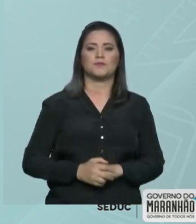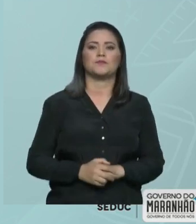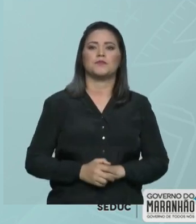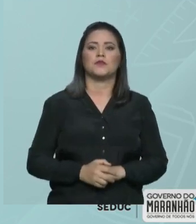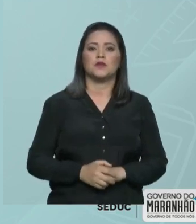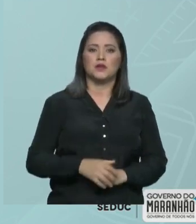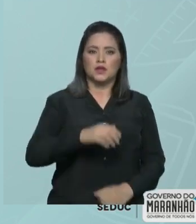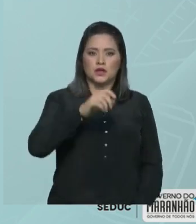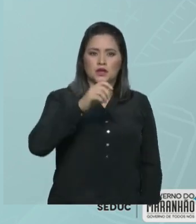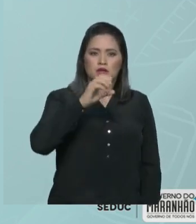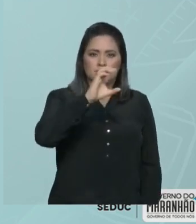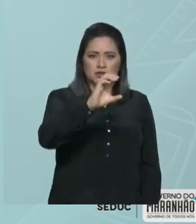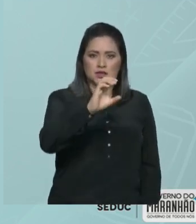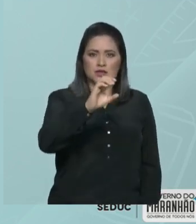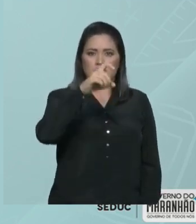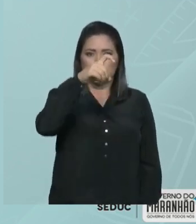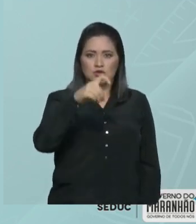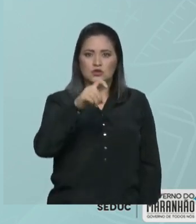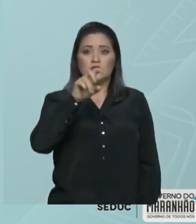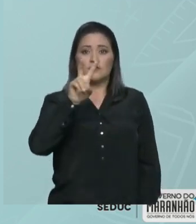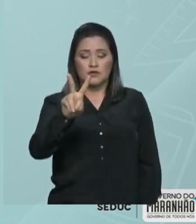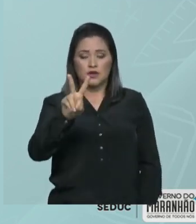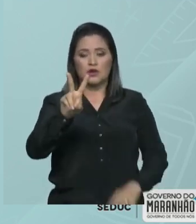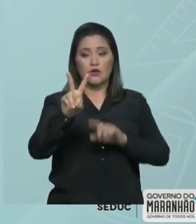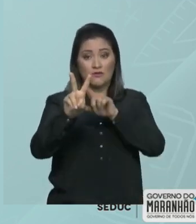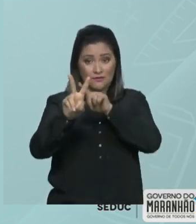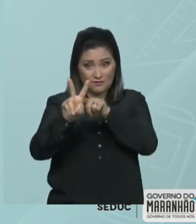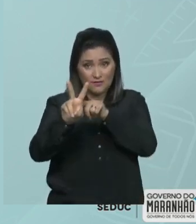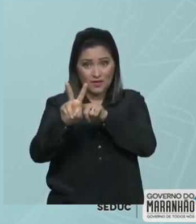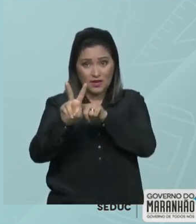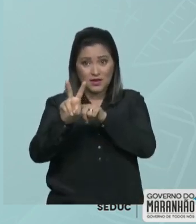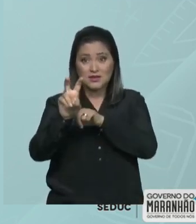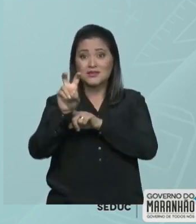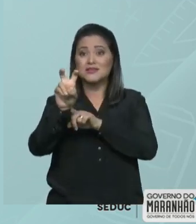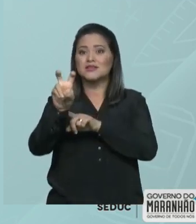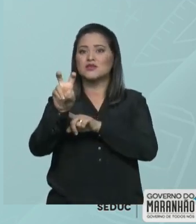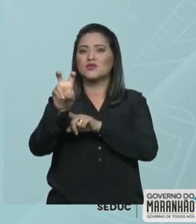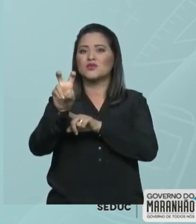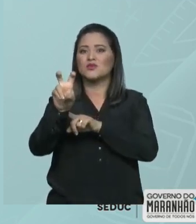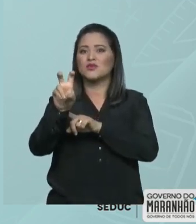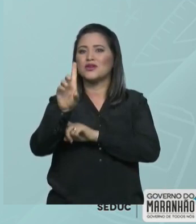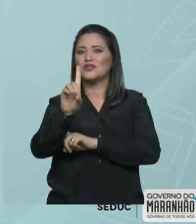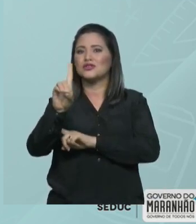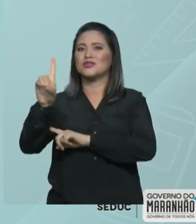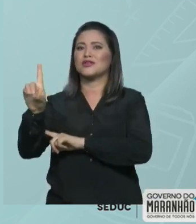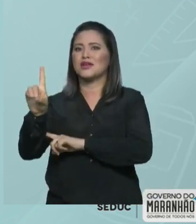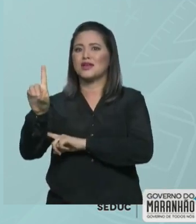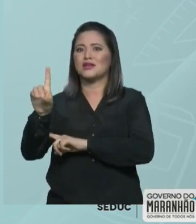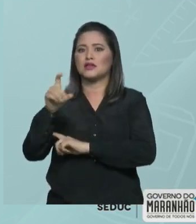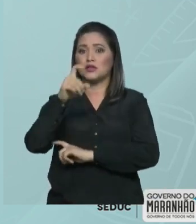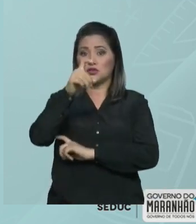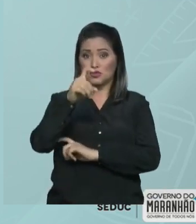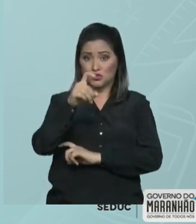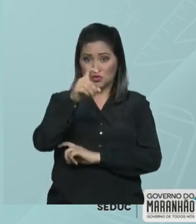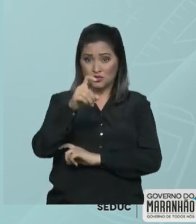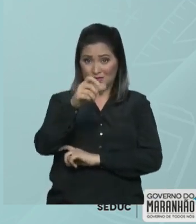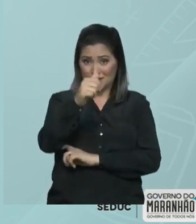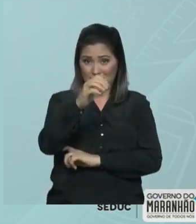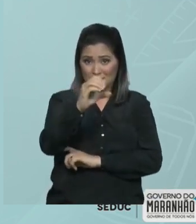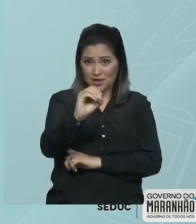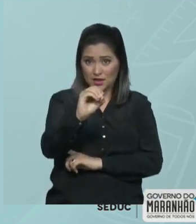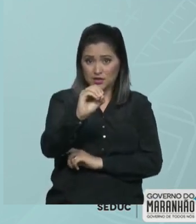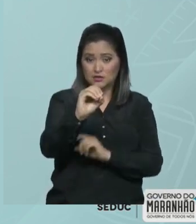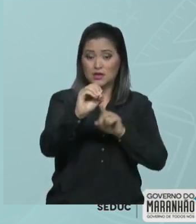CXV. Observa que o V vale 5. Ele está à direita do X, que vale 10, que está à direita